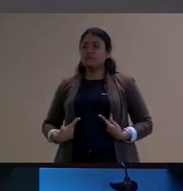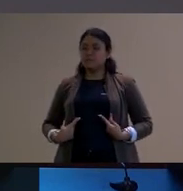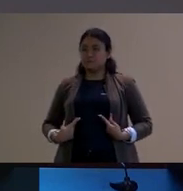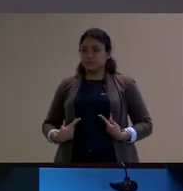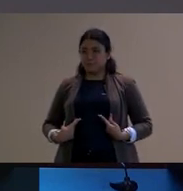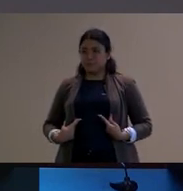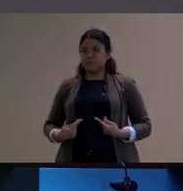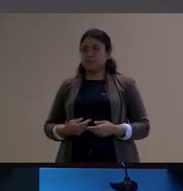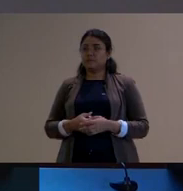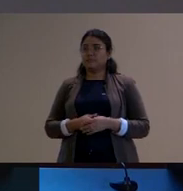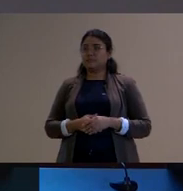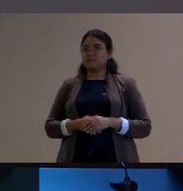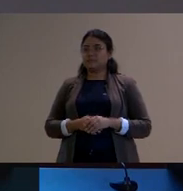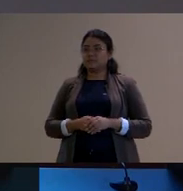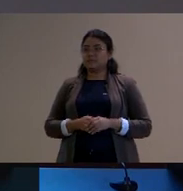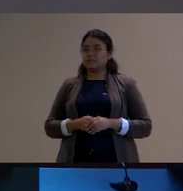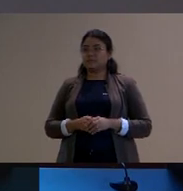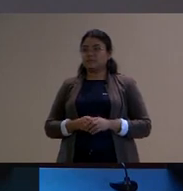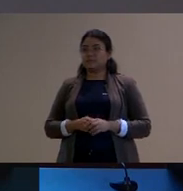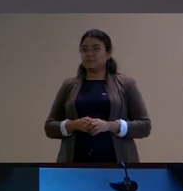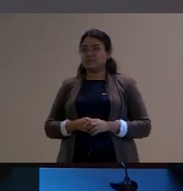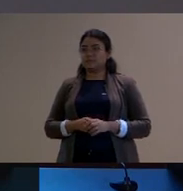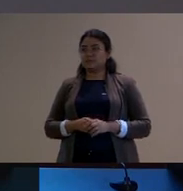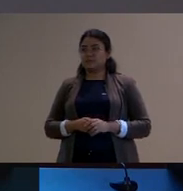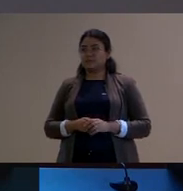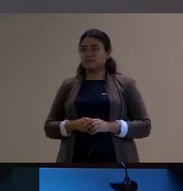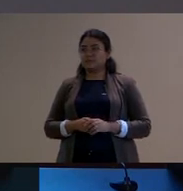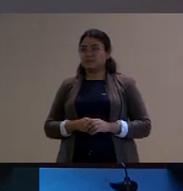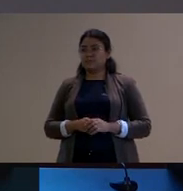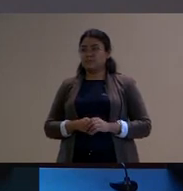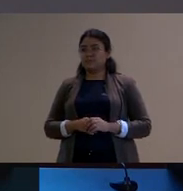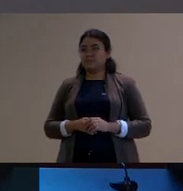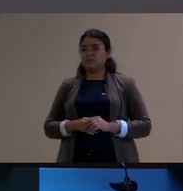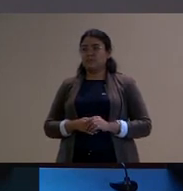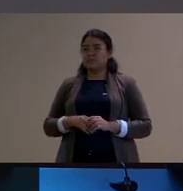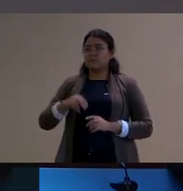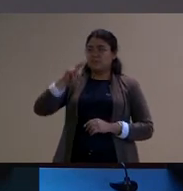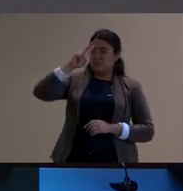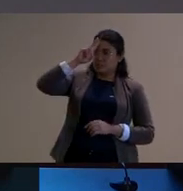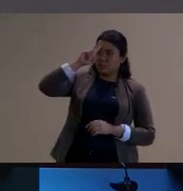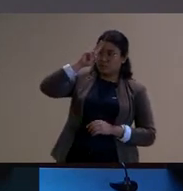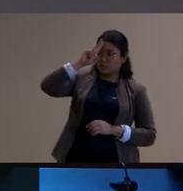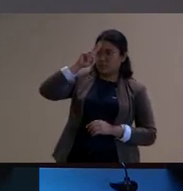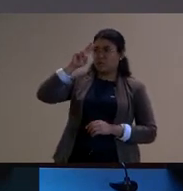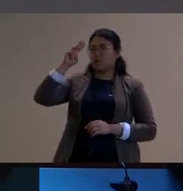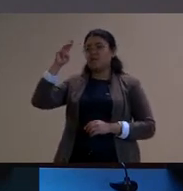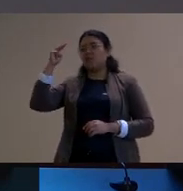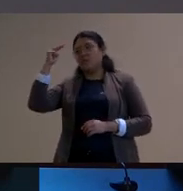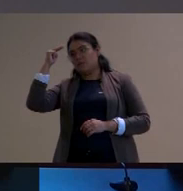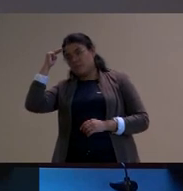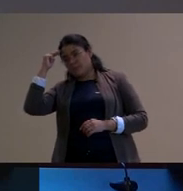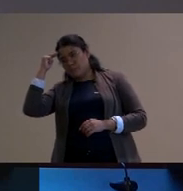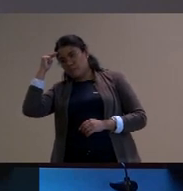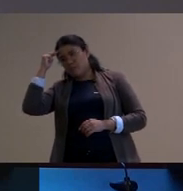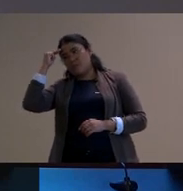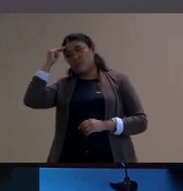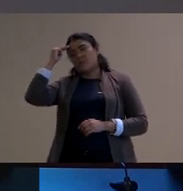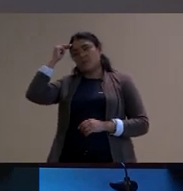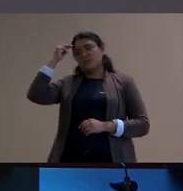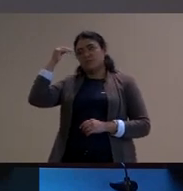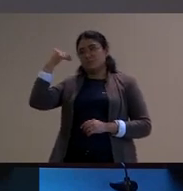vinculando a uma ideia de história de memória do que vai sendo